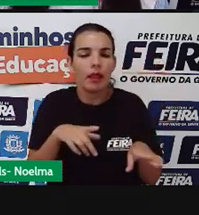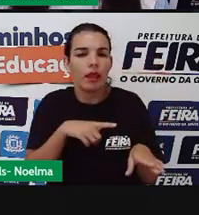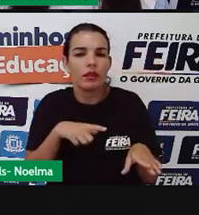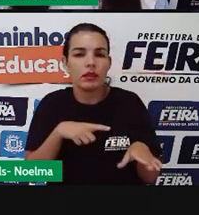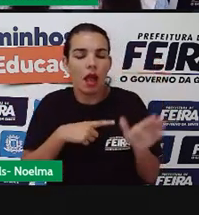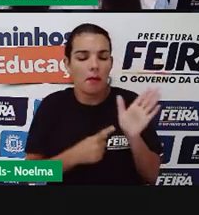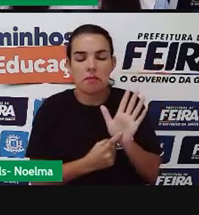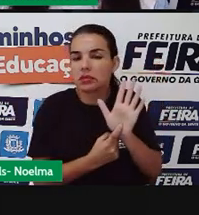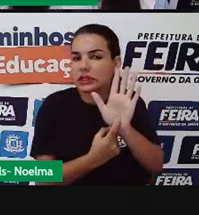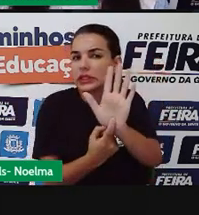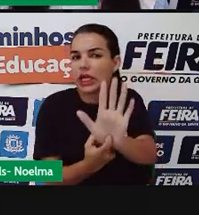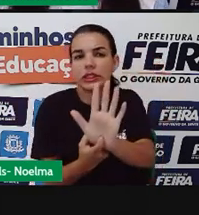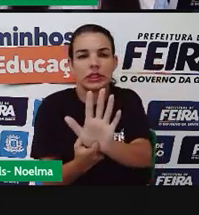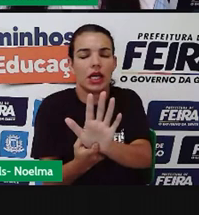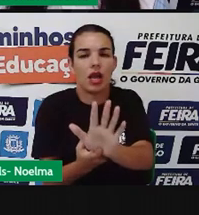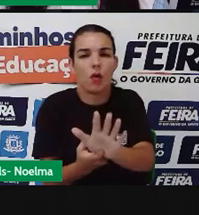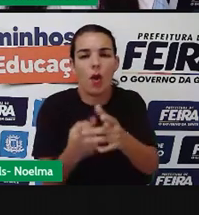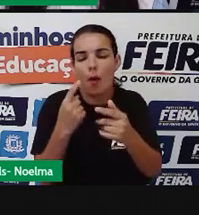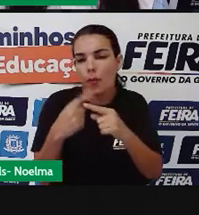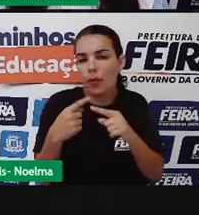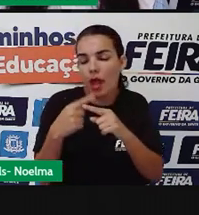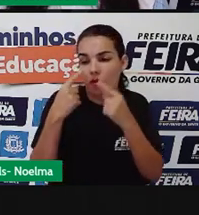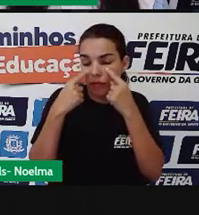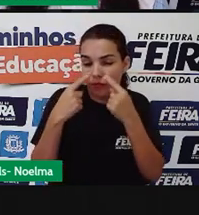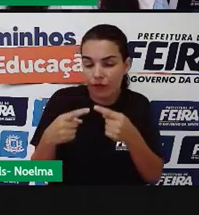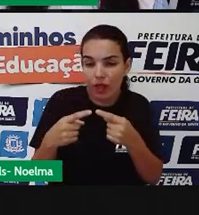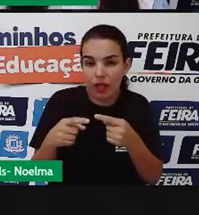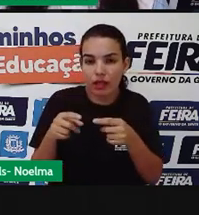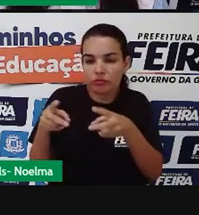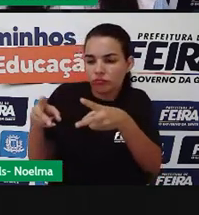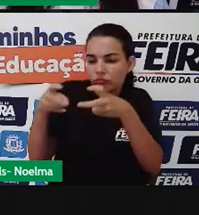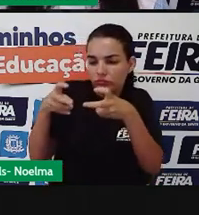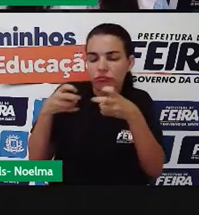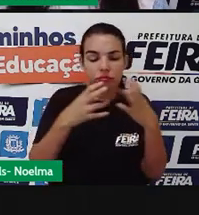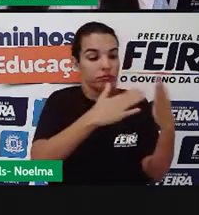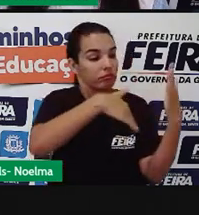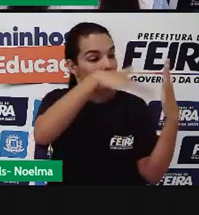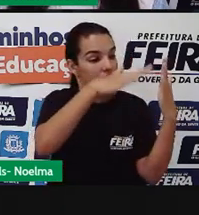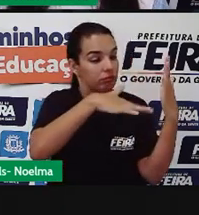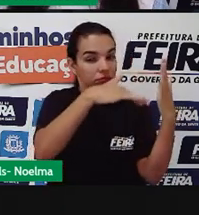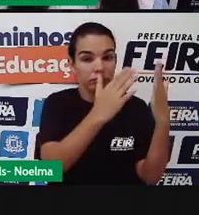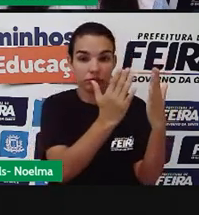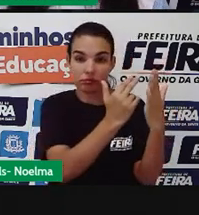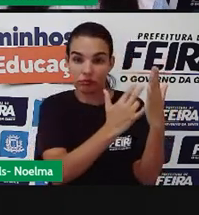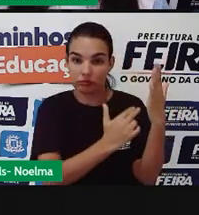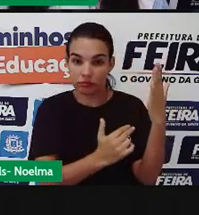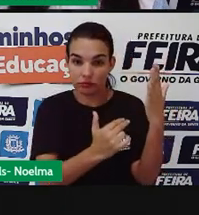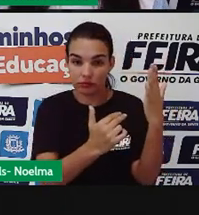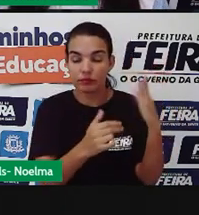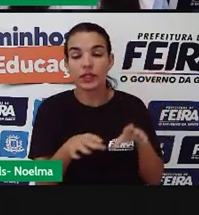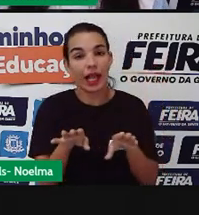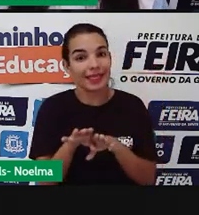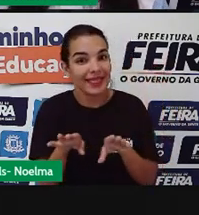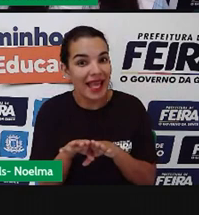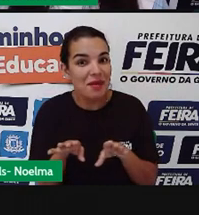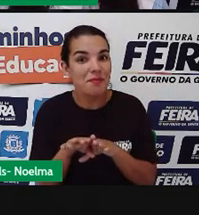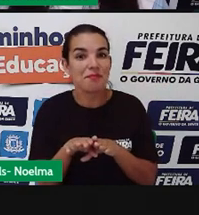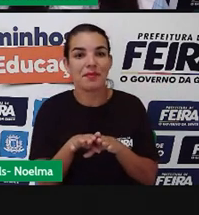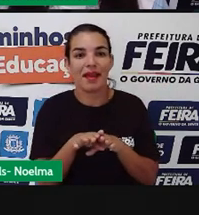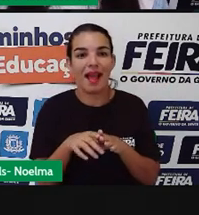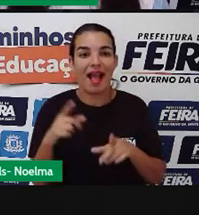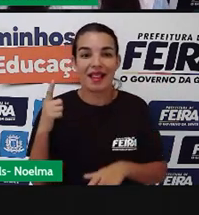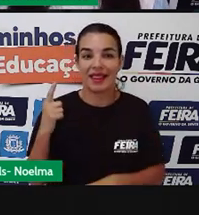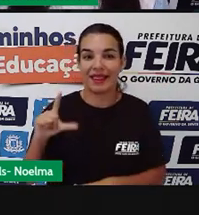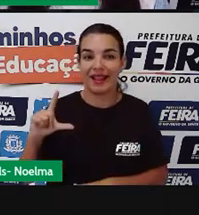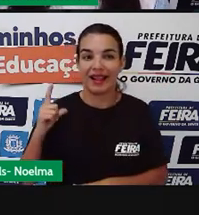interpretação através das imagens, as obras literárias também apresentam um caráter estético bem interessante.